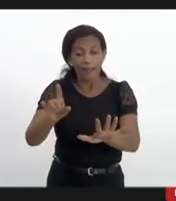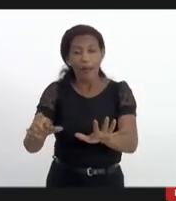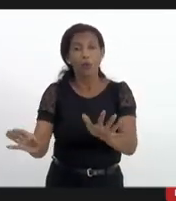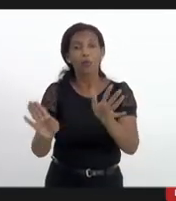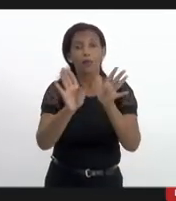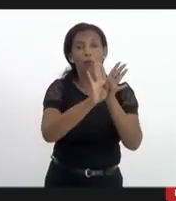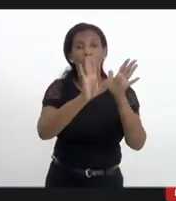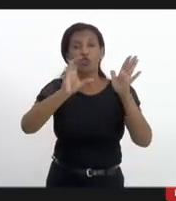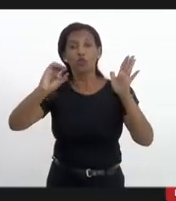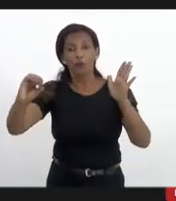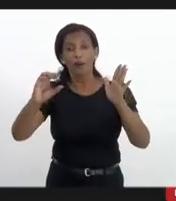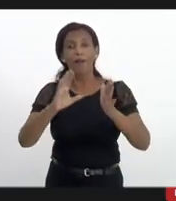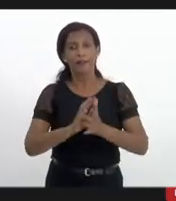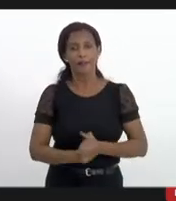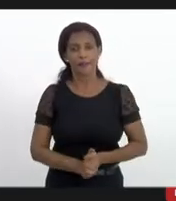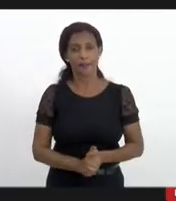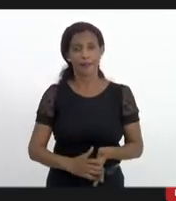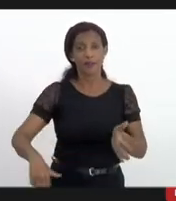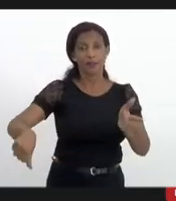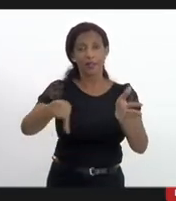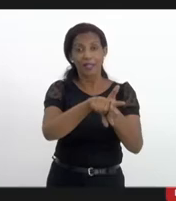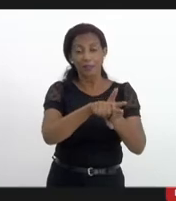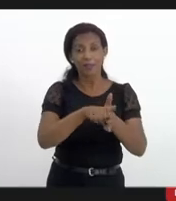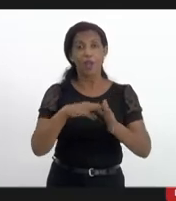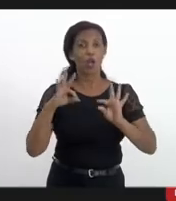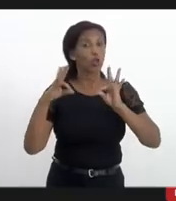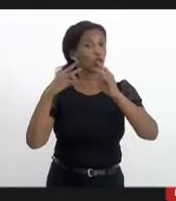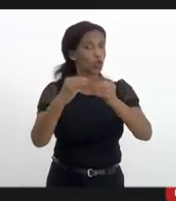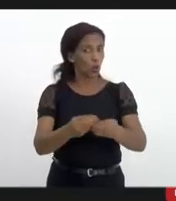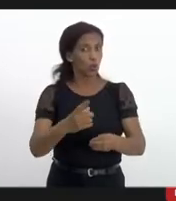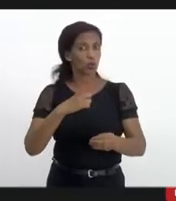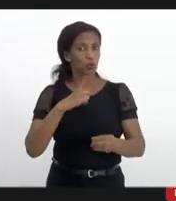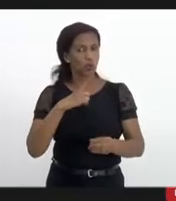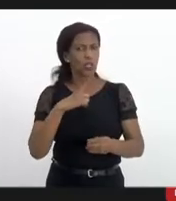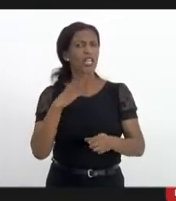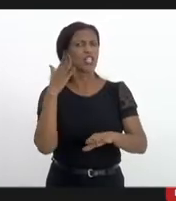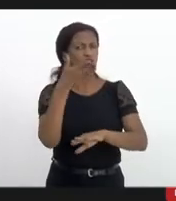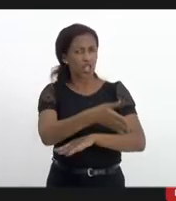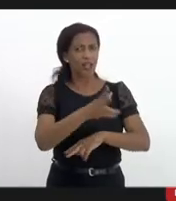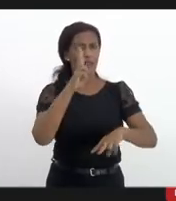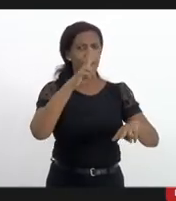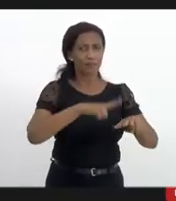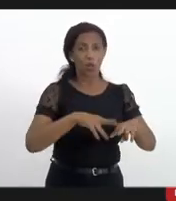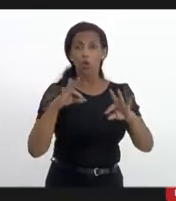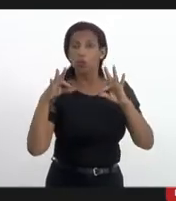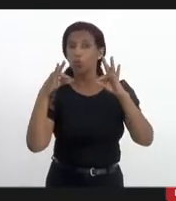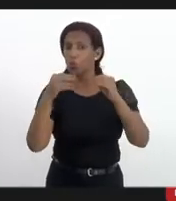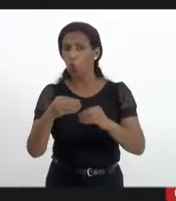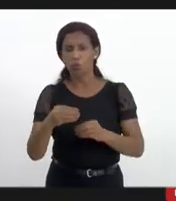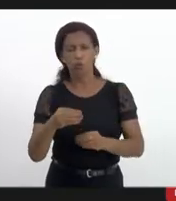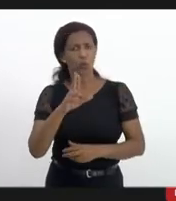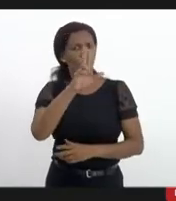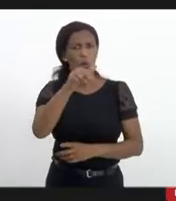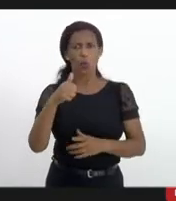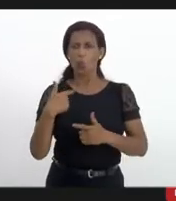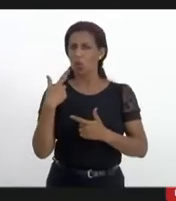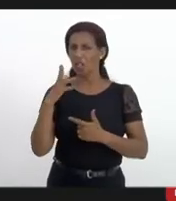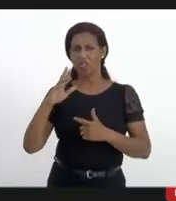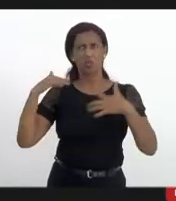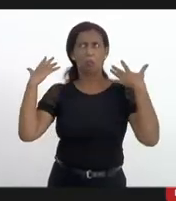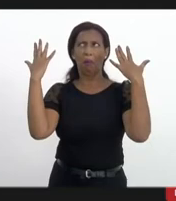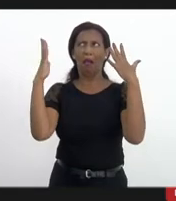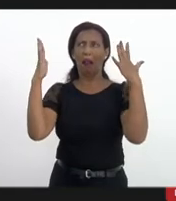criminal como não são bandidos todos eles tem passagem pela polícia a gente em hipótese alguma comemorou esse resultado